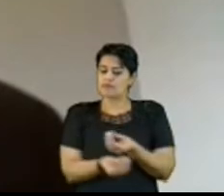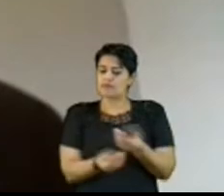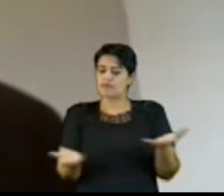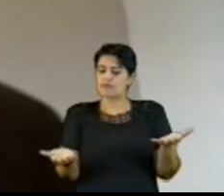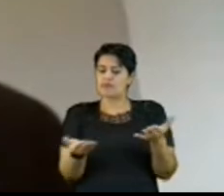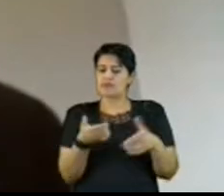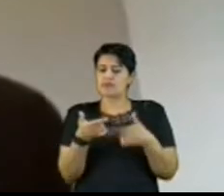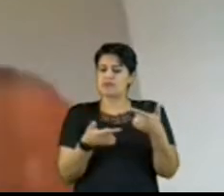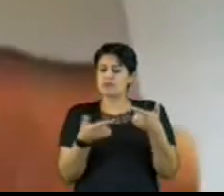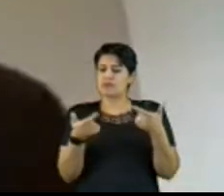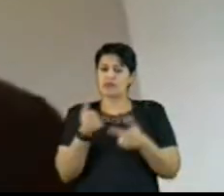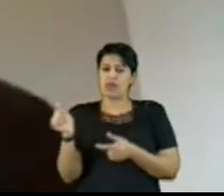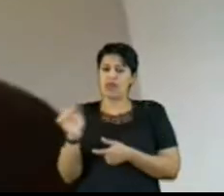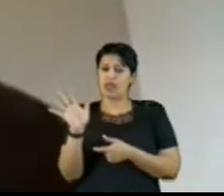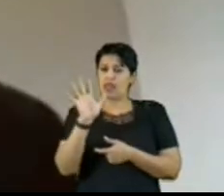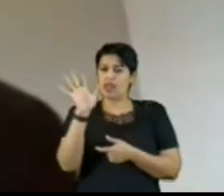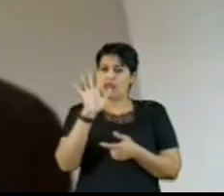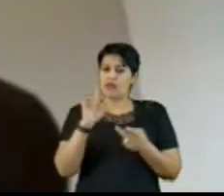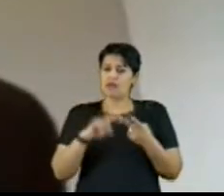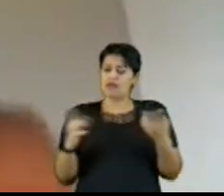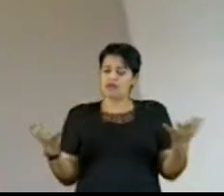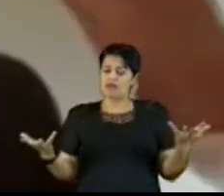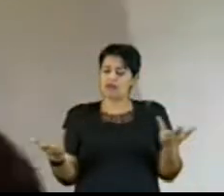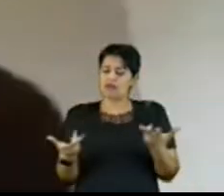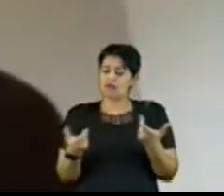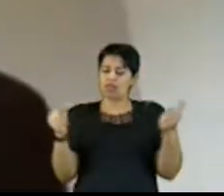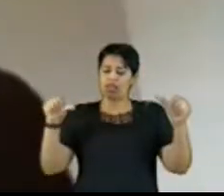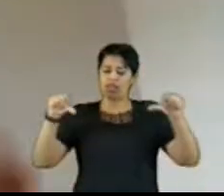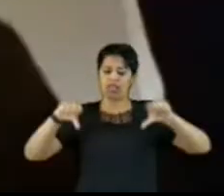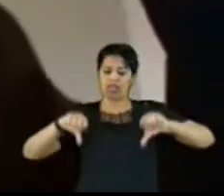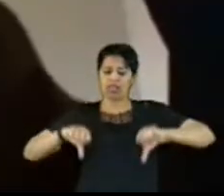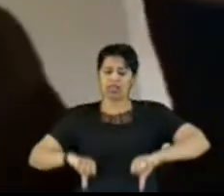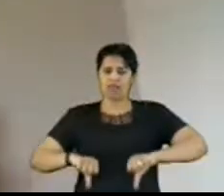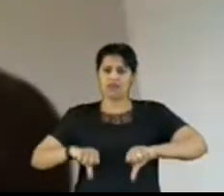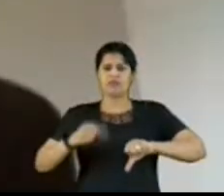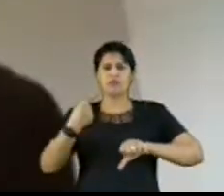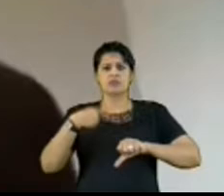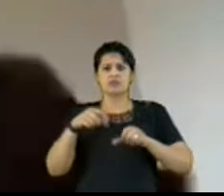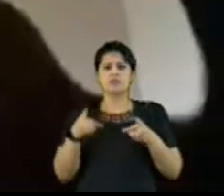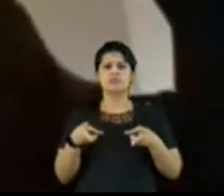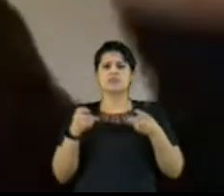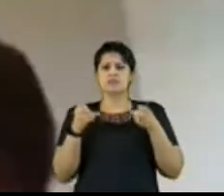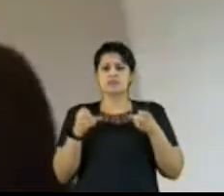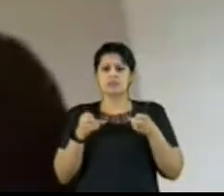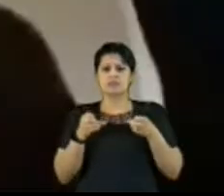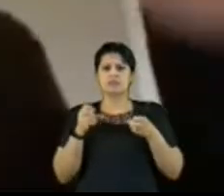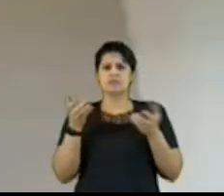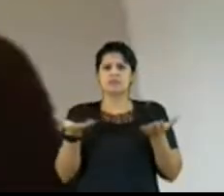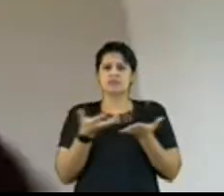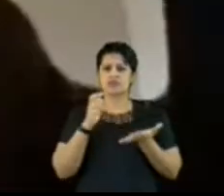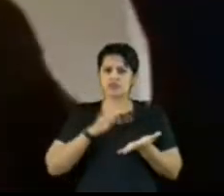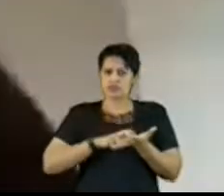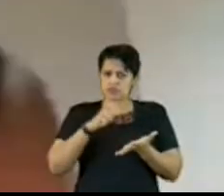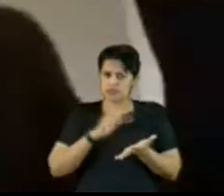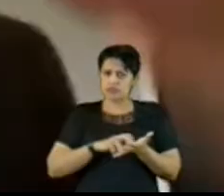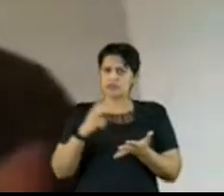caros, de baixa qualidade e cobertura deficiente, como tivemos mais uma prova no decorrer da manhã de hoje,